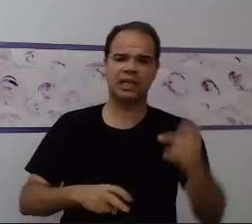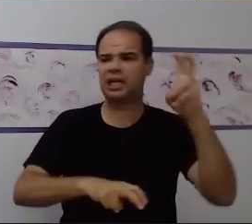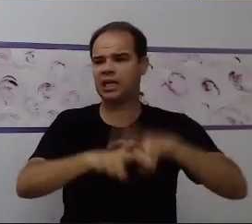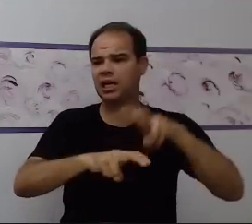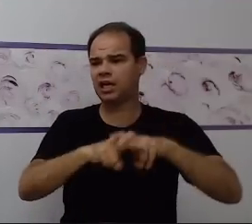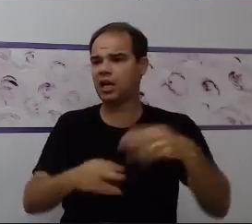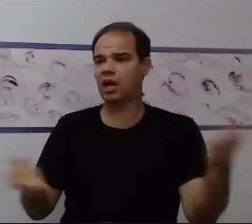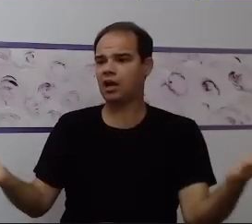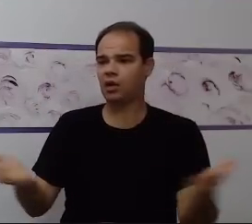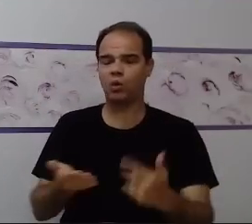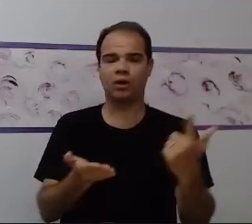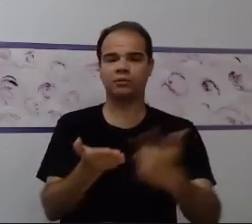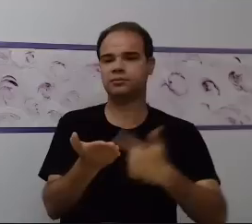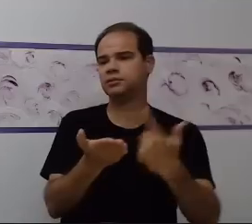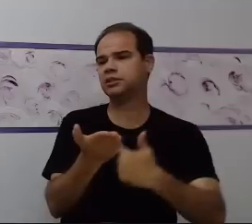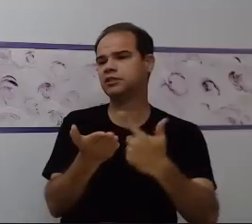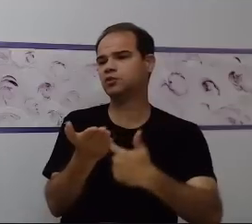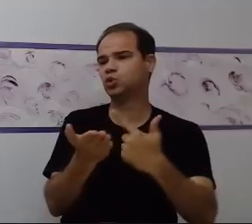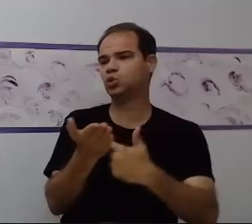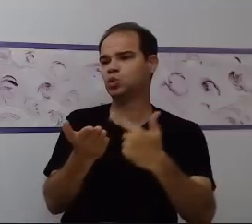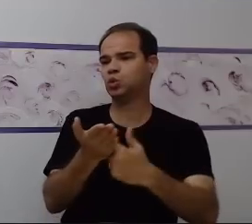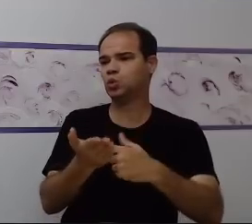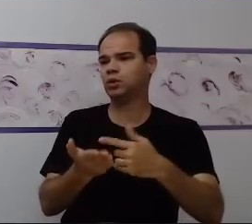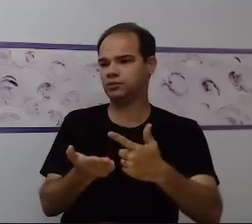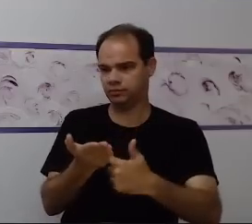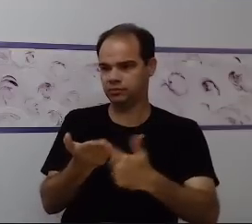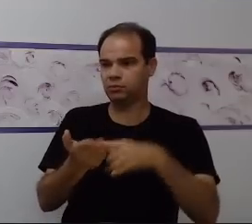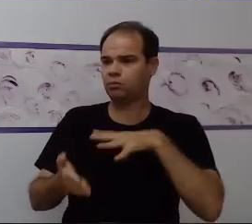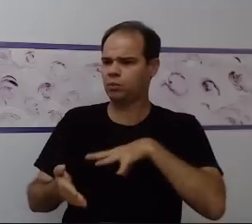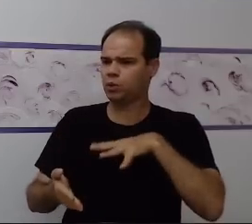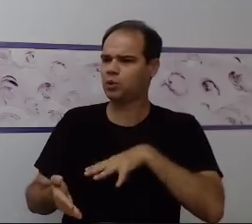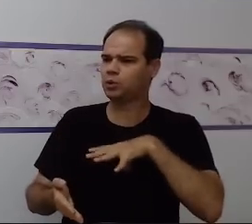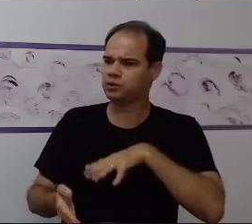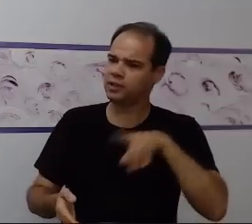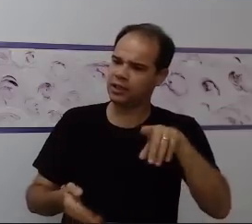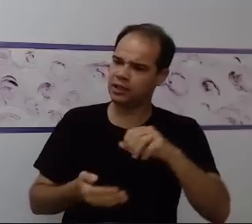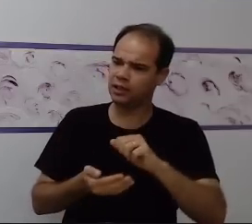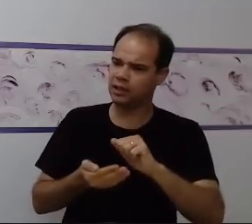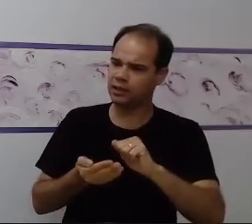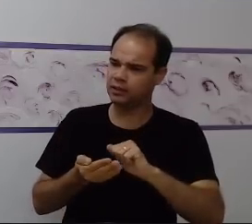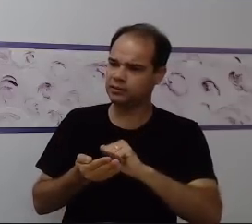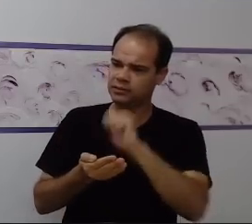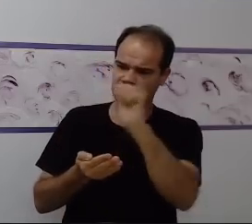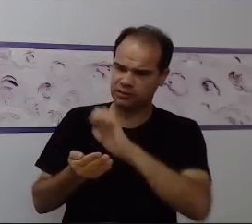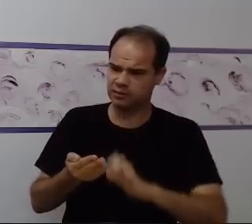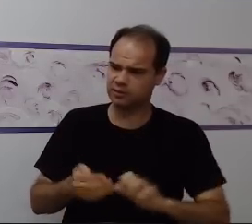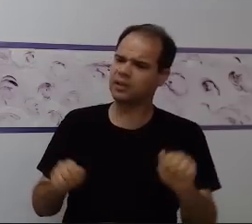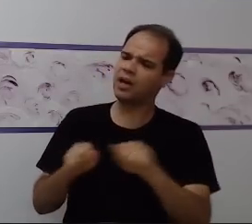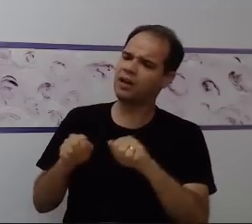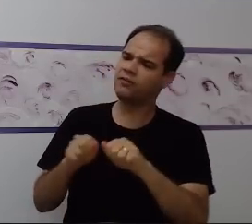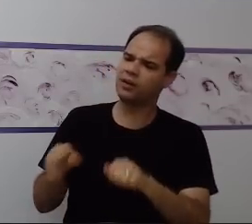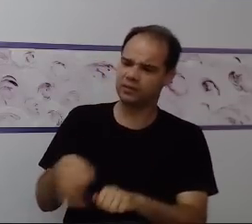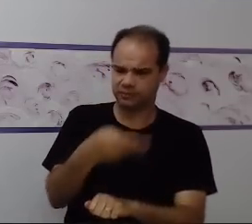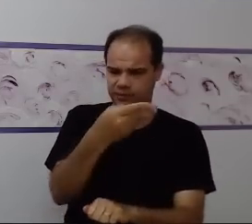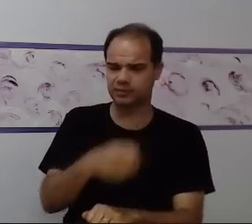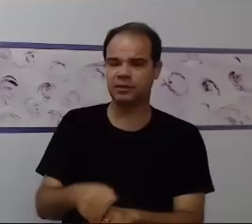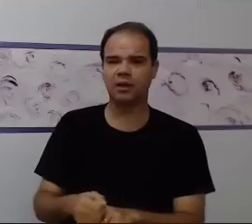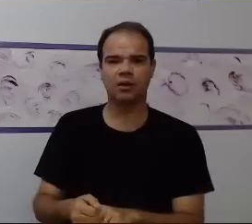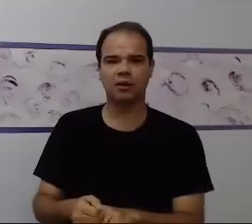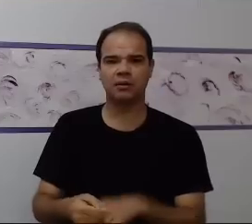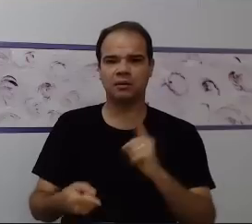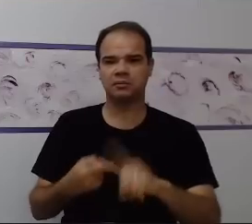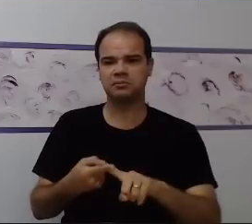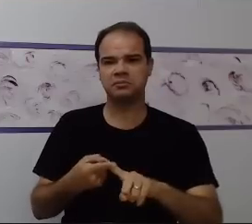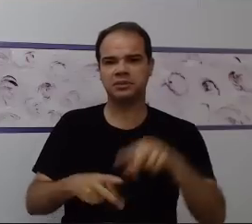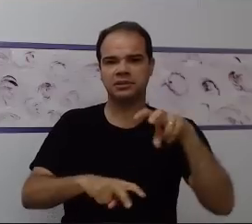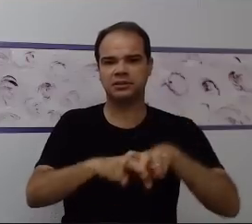pega o livro de português, abre na página 52 e faz o exercício número 2. Olha a série de comandos que eu estou dando para essa